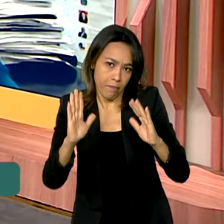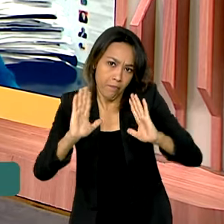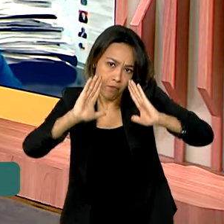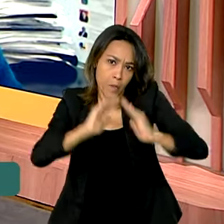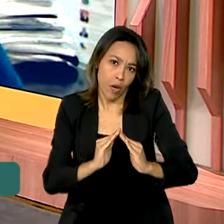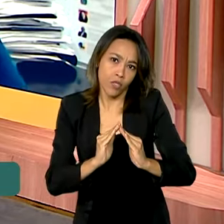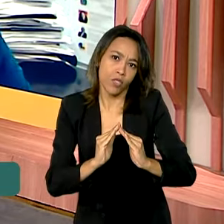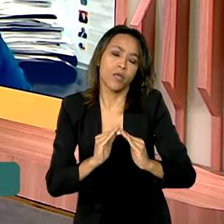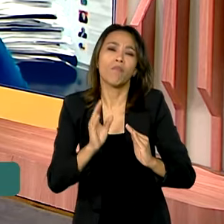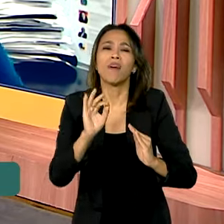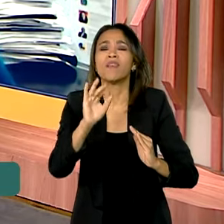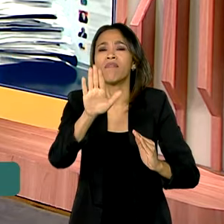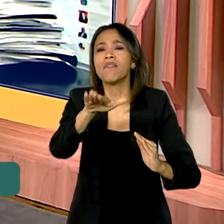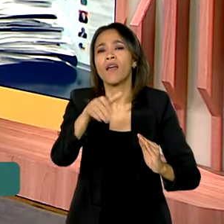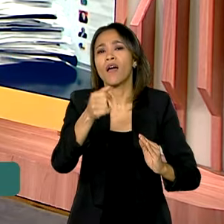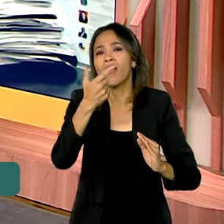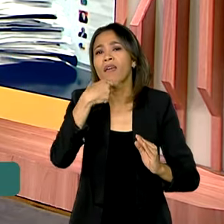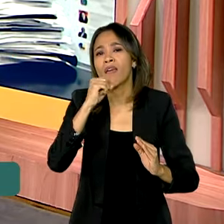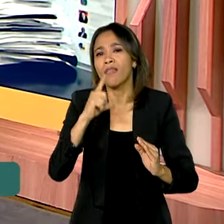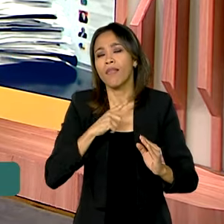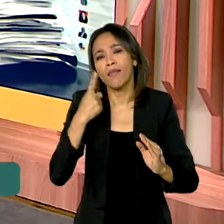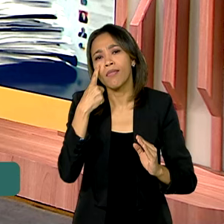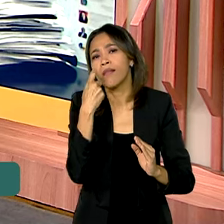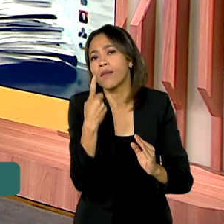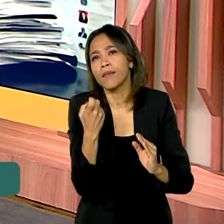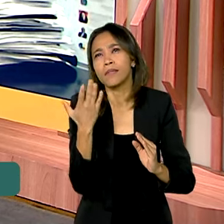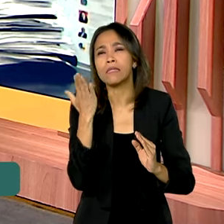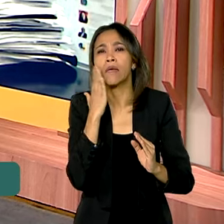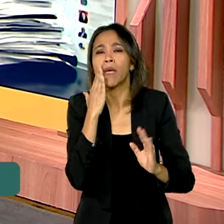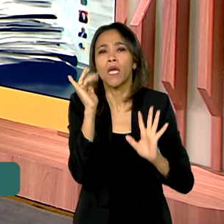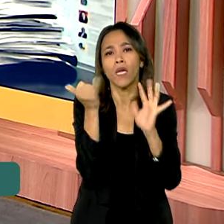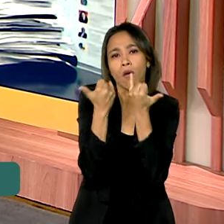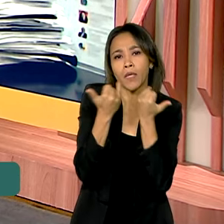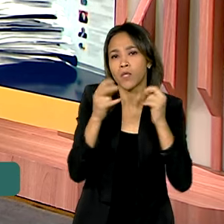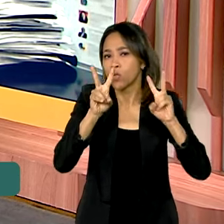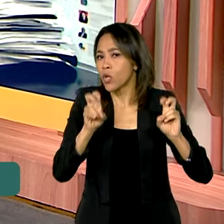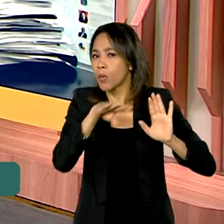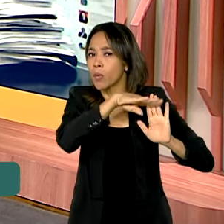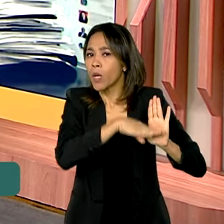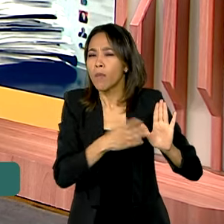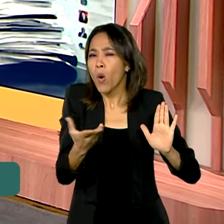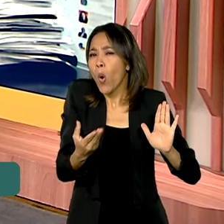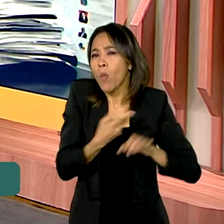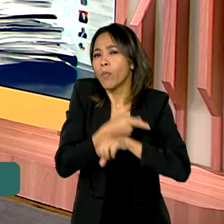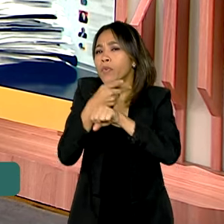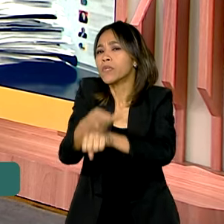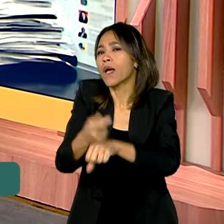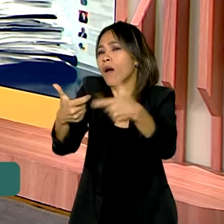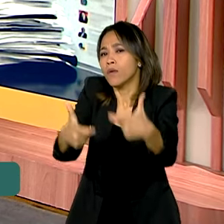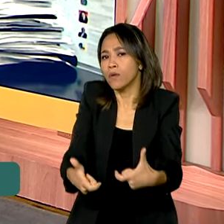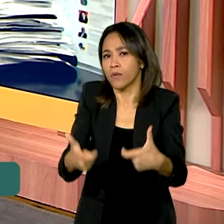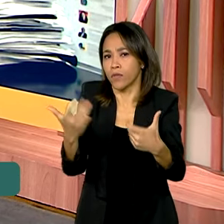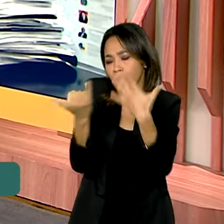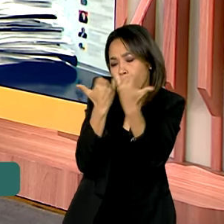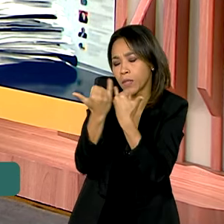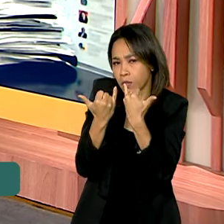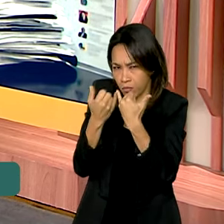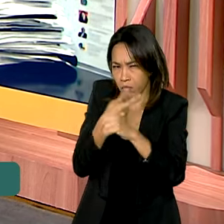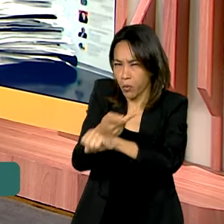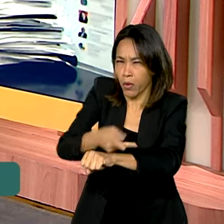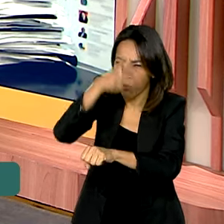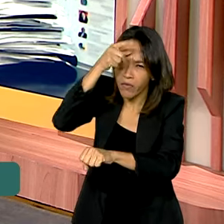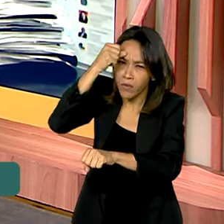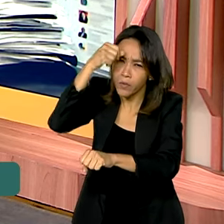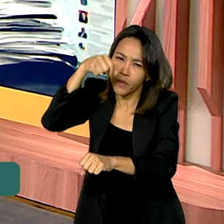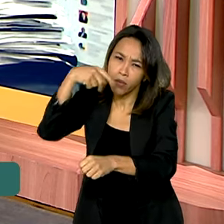tem interesse realmente em saber mais sobre o Minha Casa Minha Vida, qual é a orientação que o senhor dá? É buscar a prefeitura do